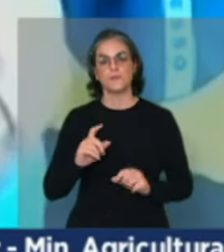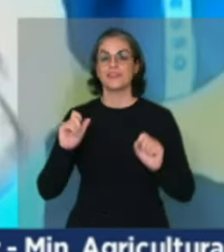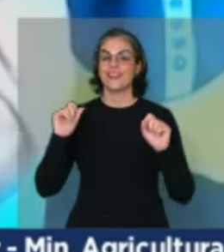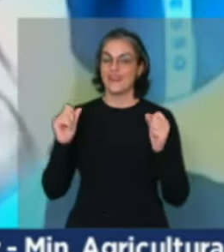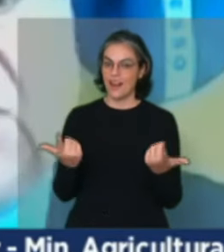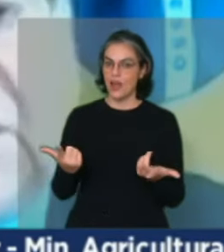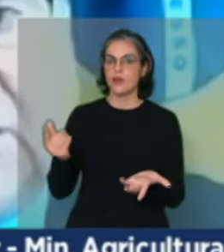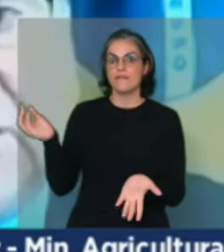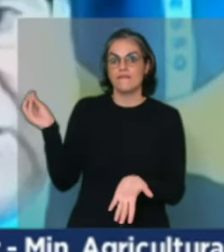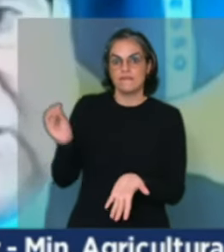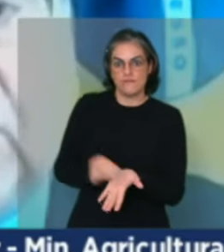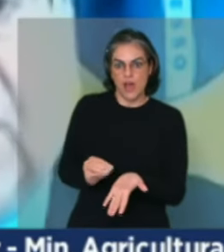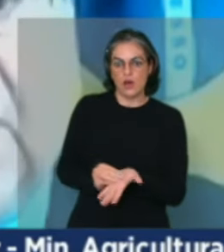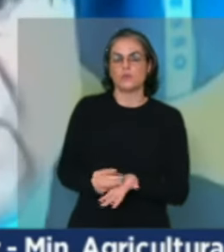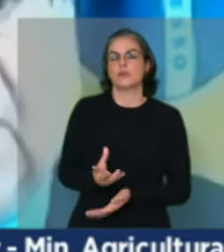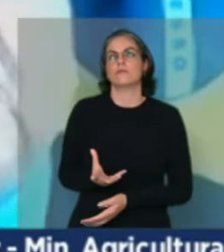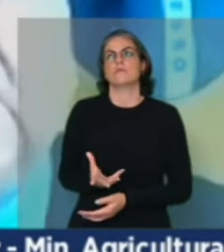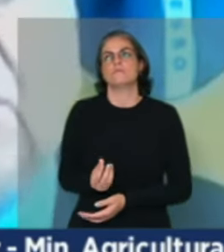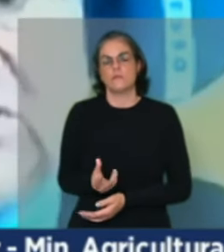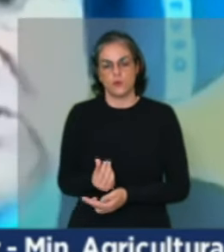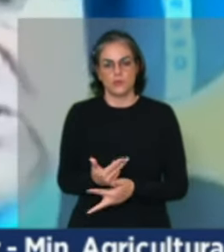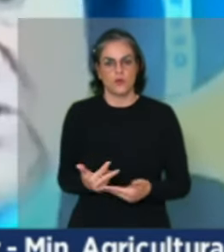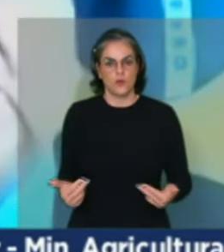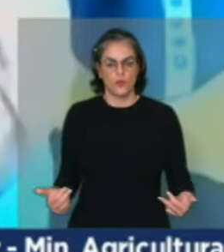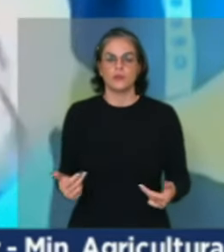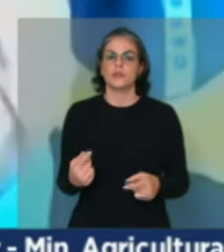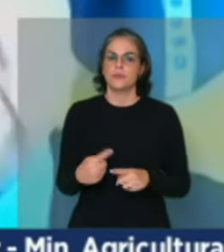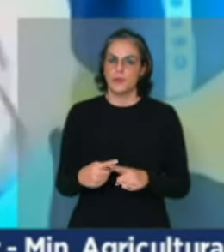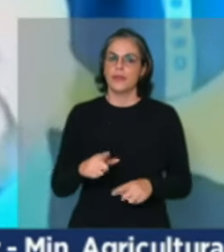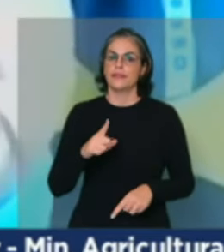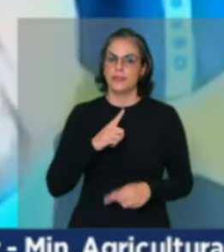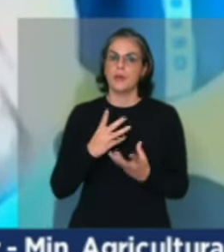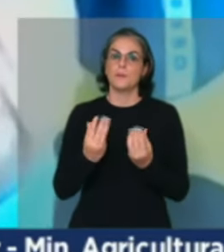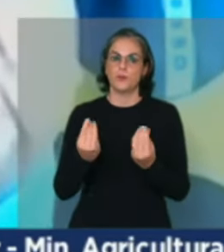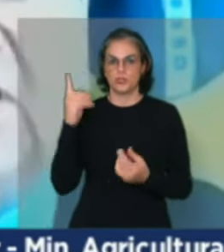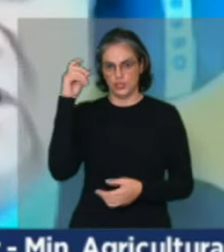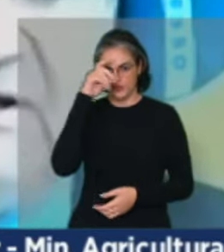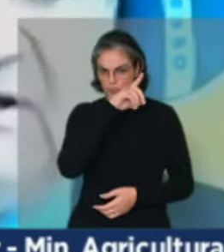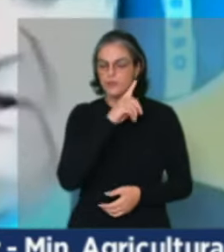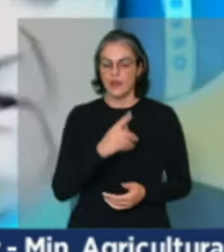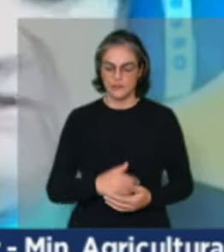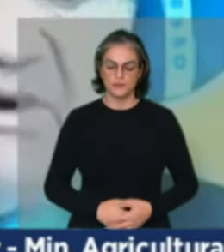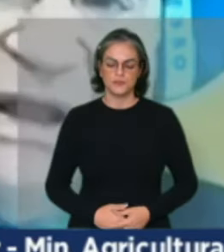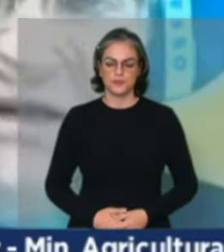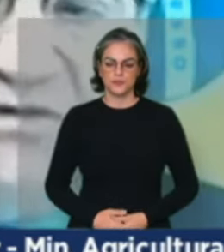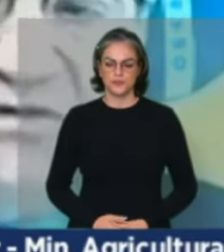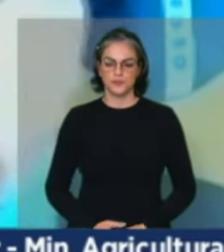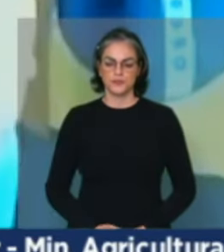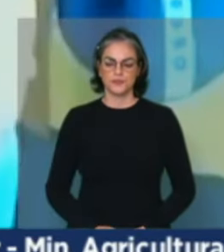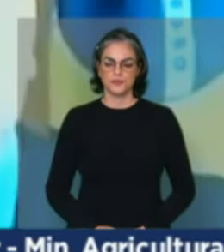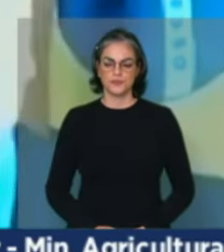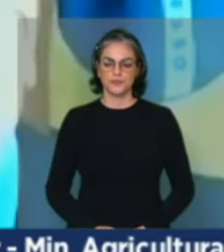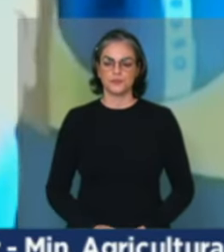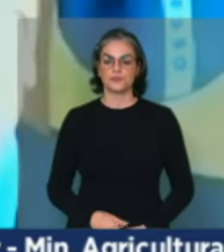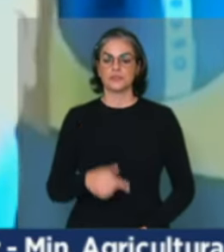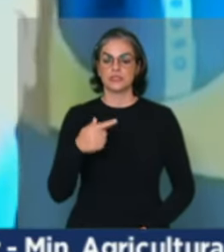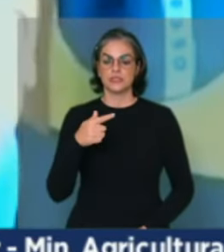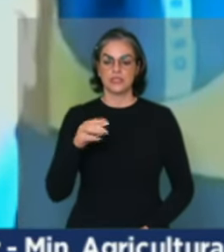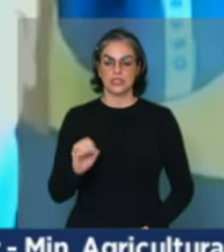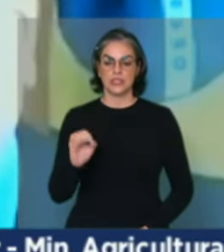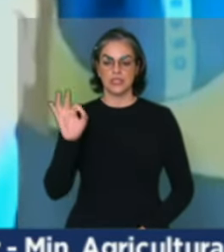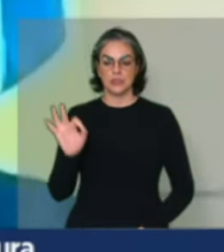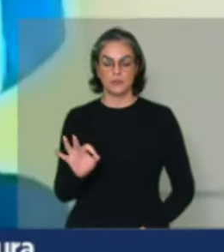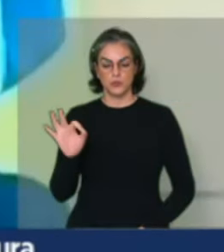muito o que fazer para superar as nossas dificuldades. Mas, rapidamente, em números, 70% dos